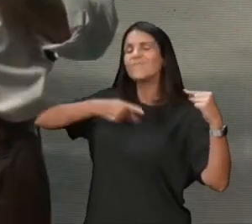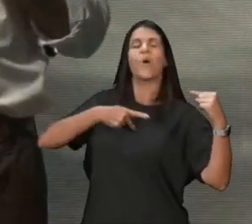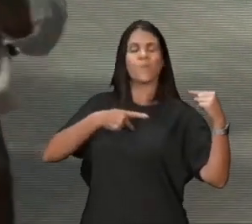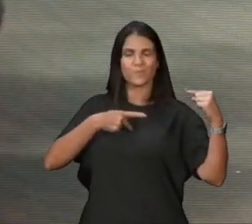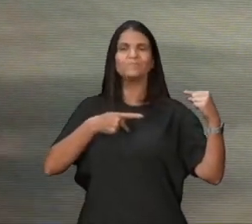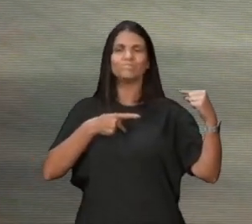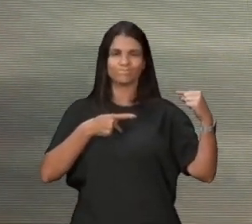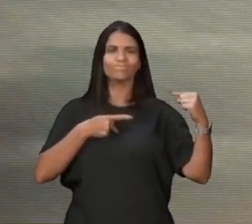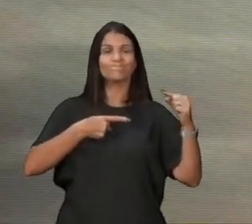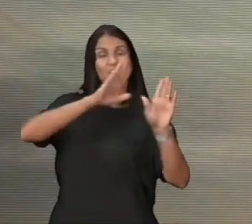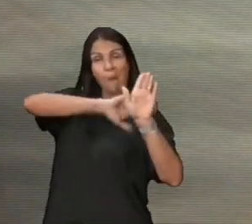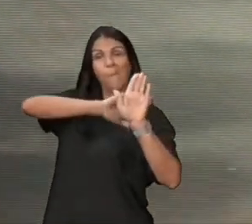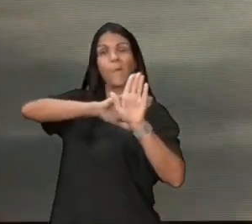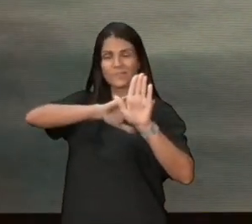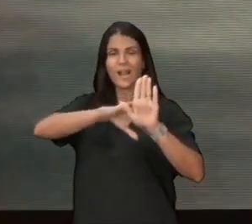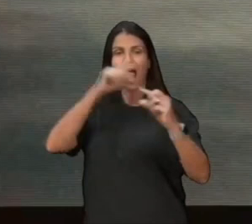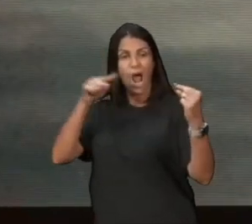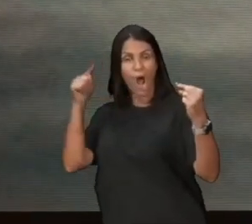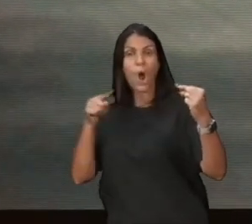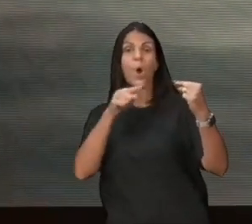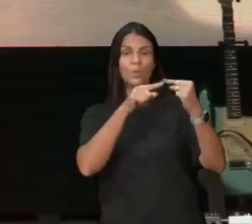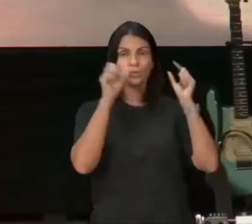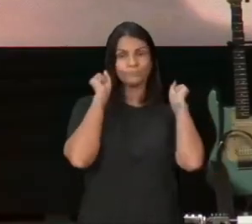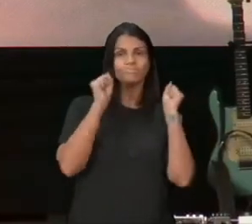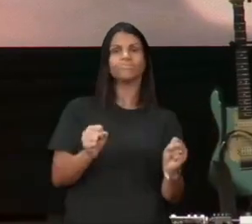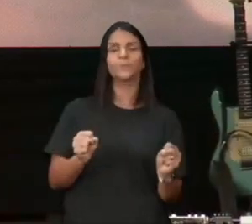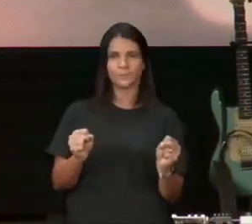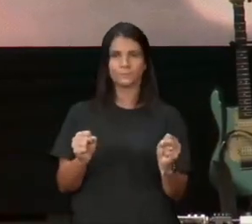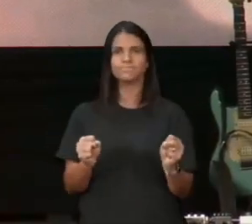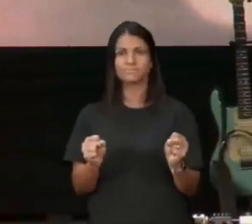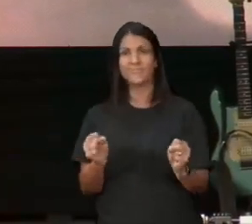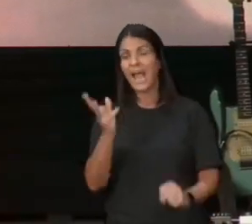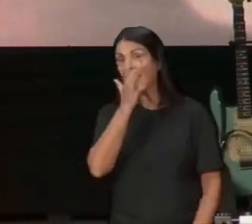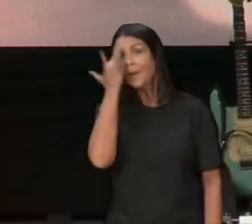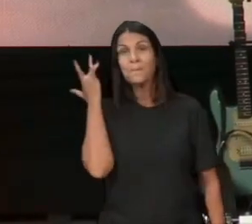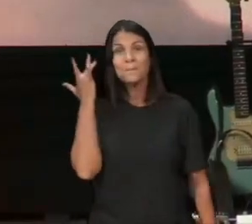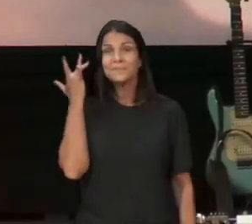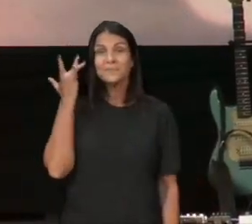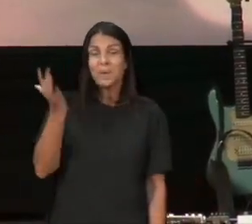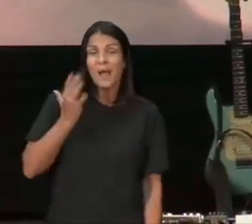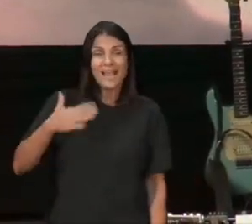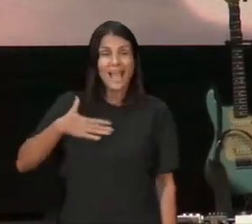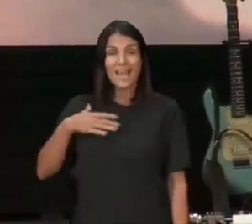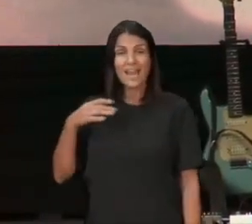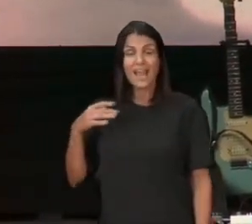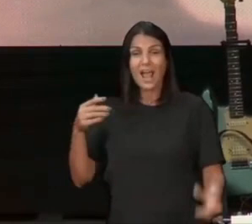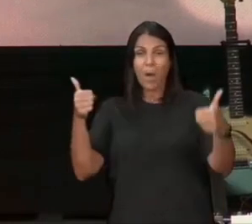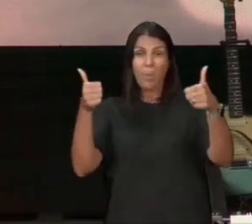e quanto pior, melhor, alguns estão dando que piore, para ir vendendo as coisas todas para a China, e eles ganharem comissão,